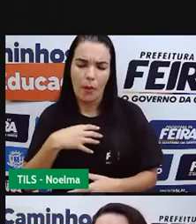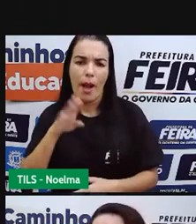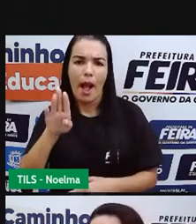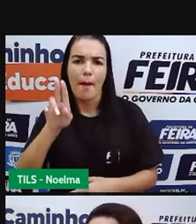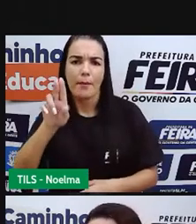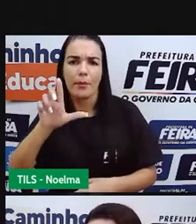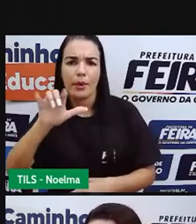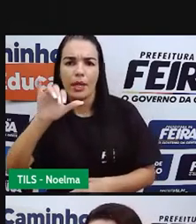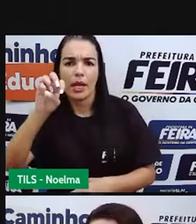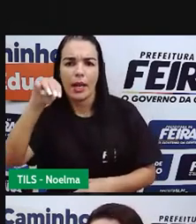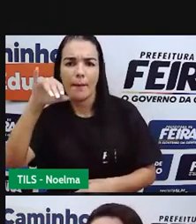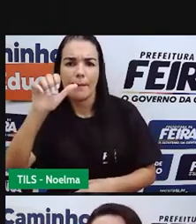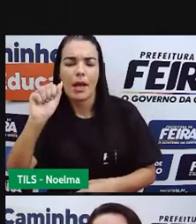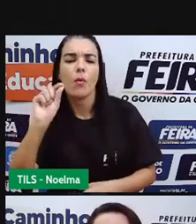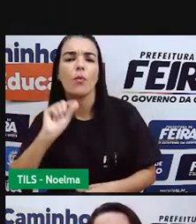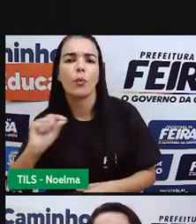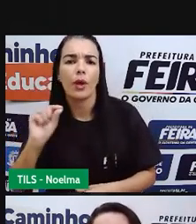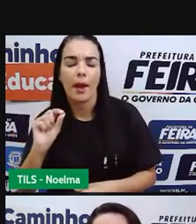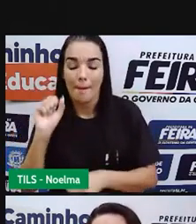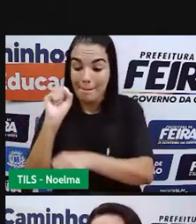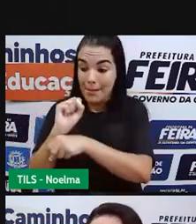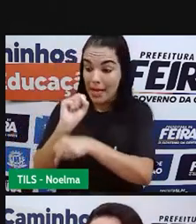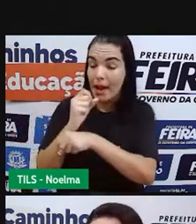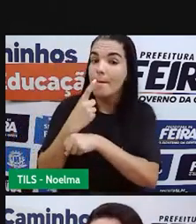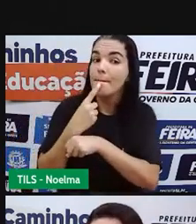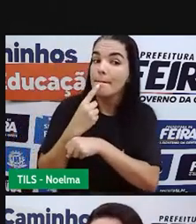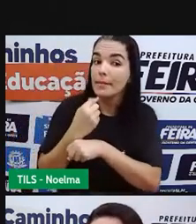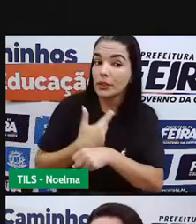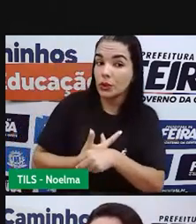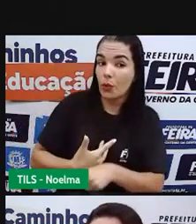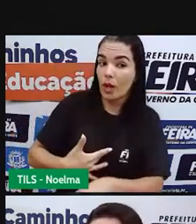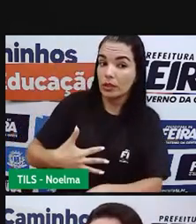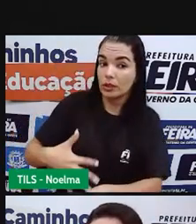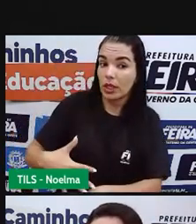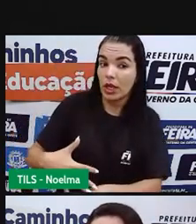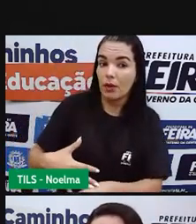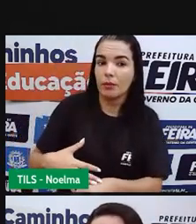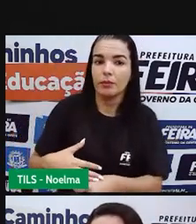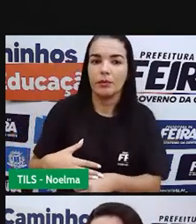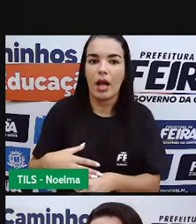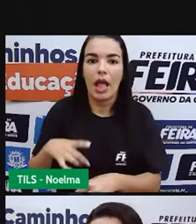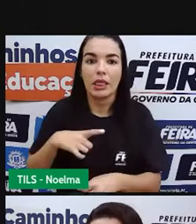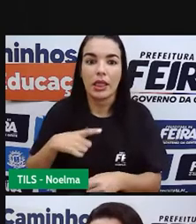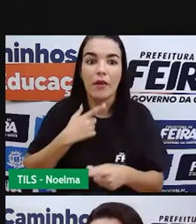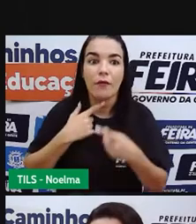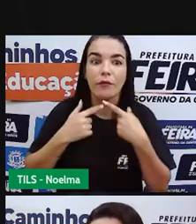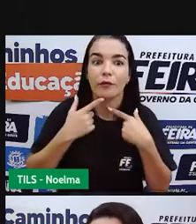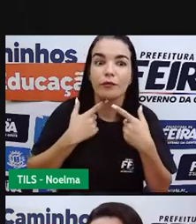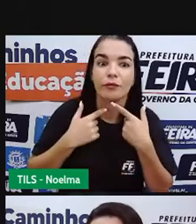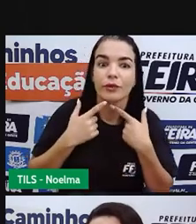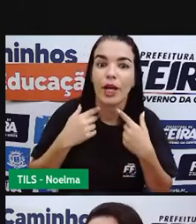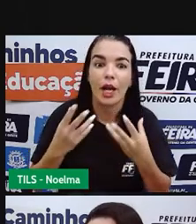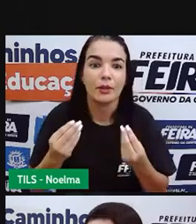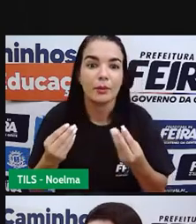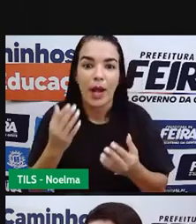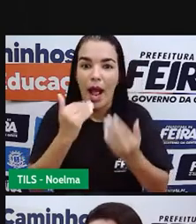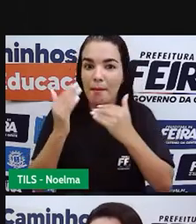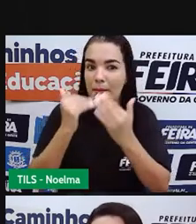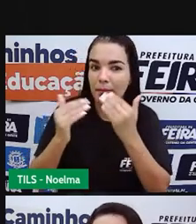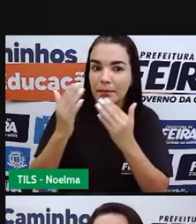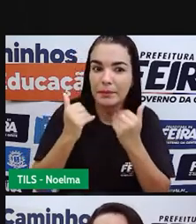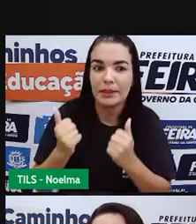interrupção da menstruação. Interesse exagerado por alimentos. E desenvolvimento de estranhos rituais